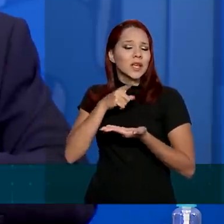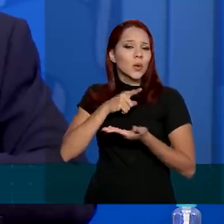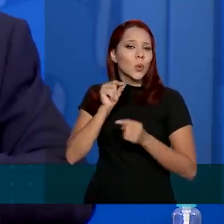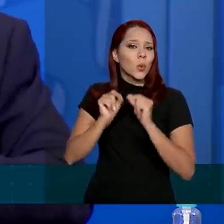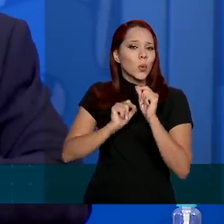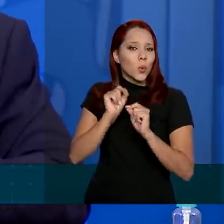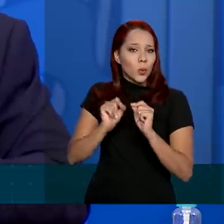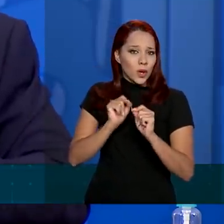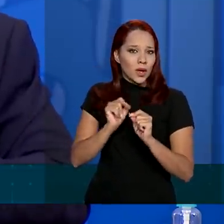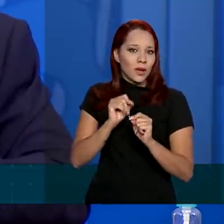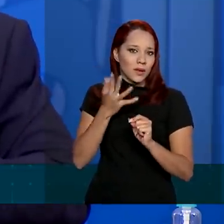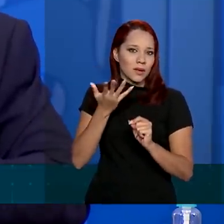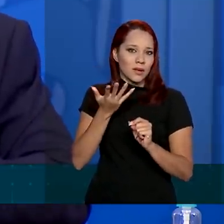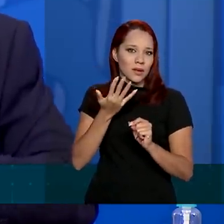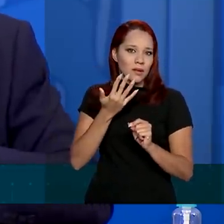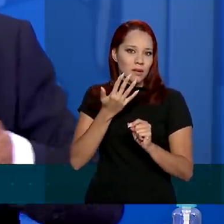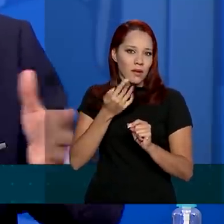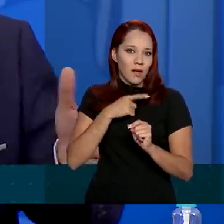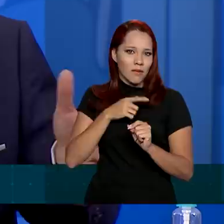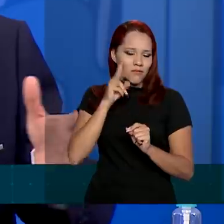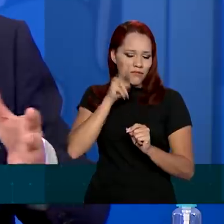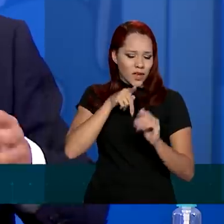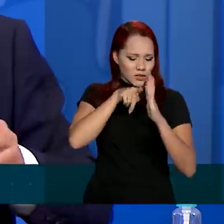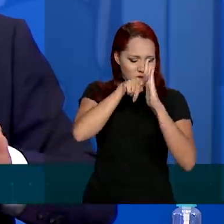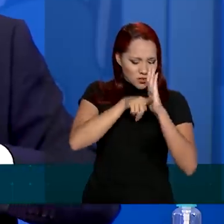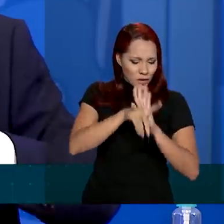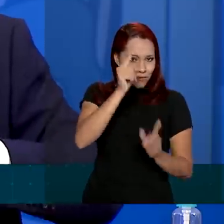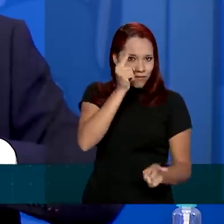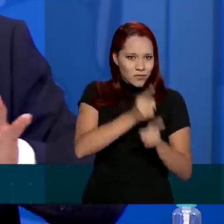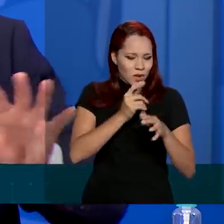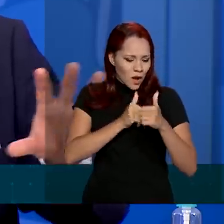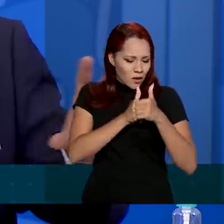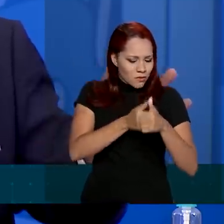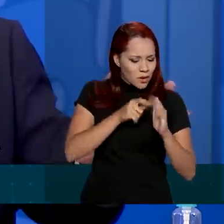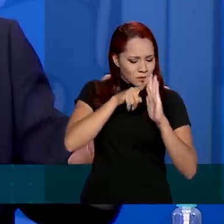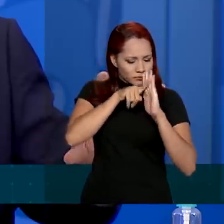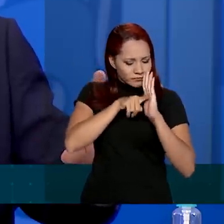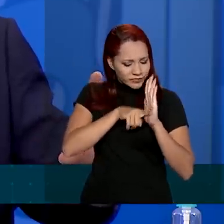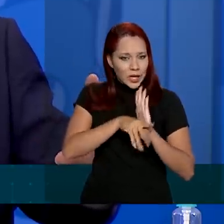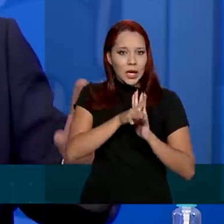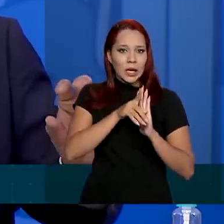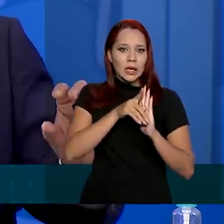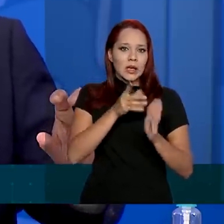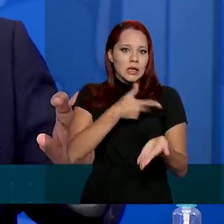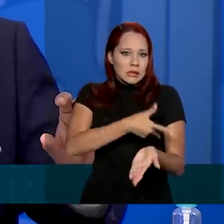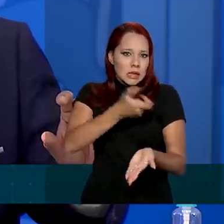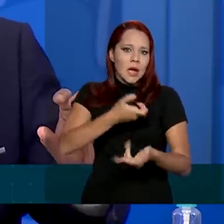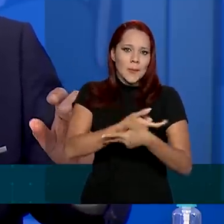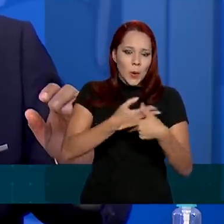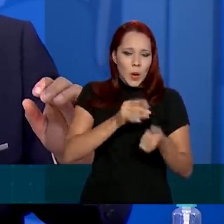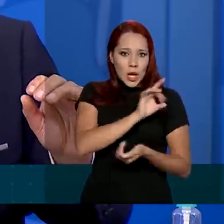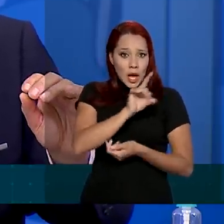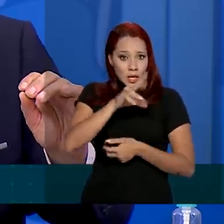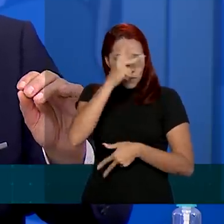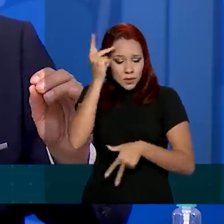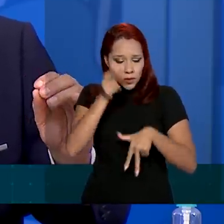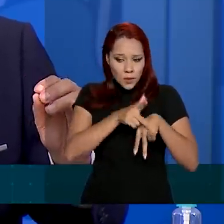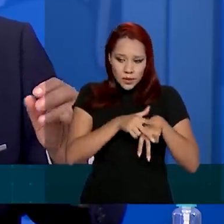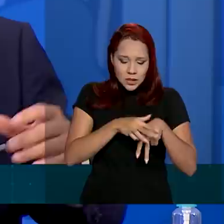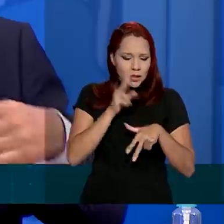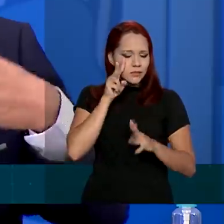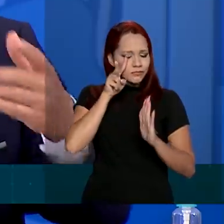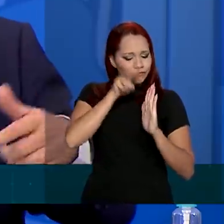o, vamos dizer assim, o diagnóstico de cada pessoa, os exames de cada paciente, e